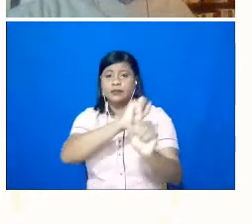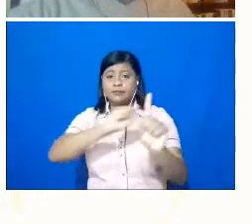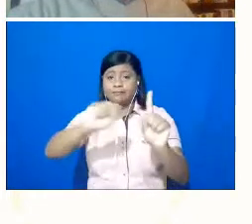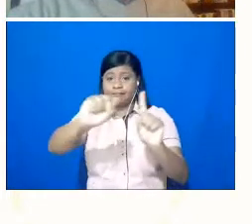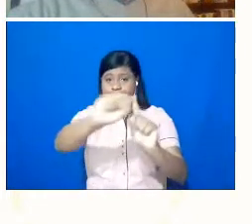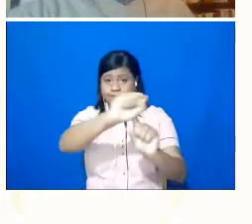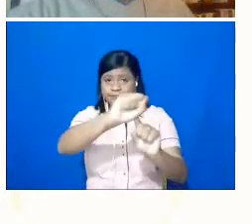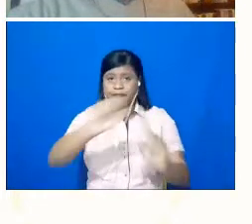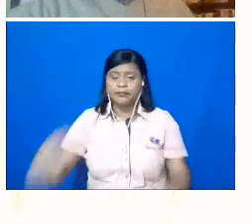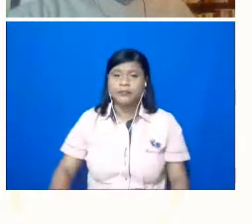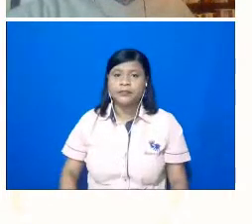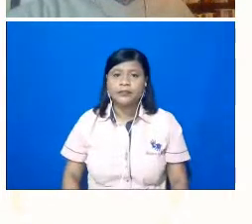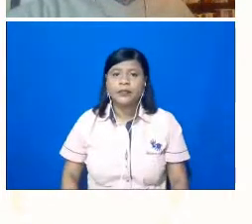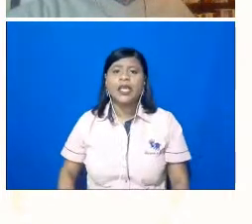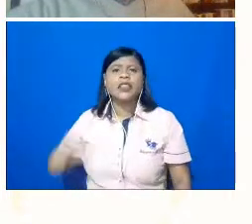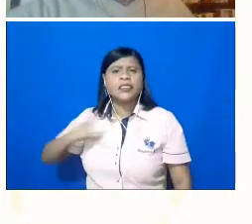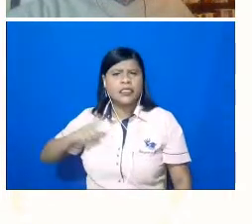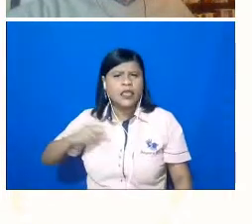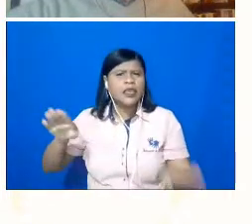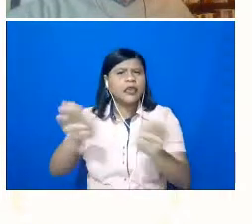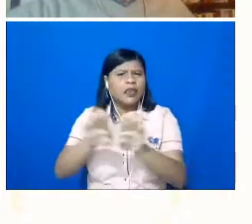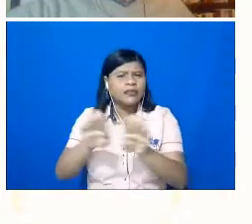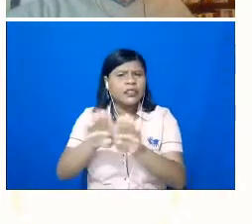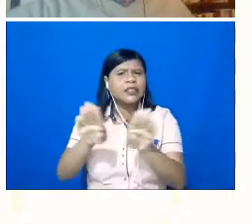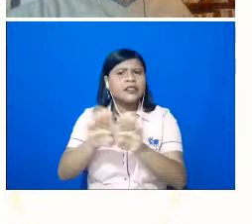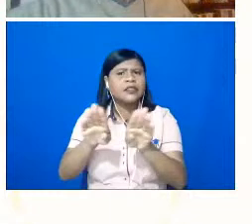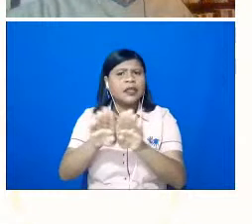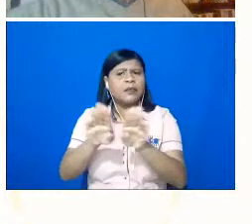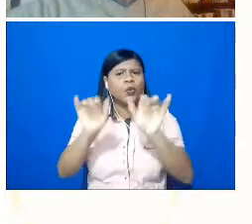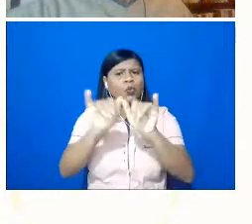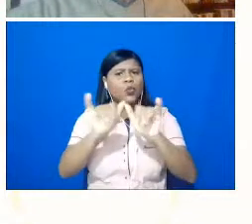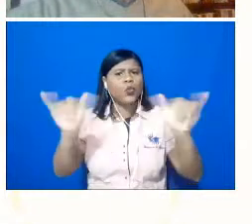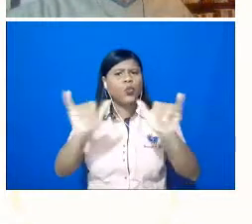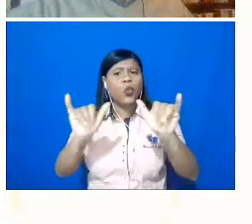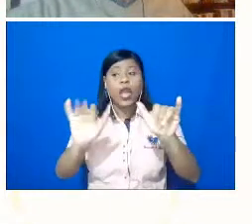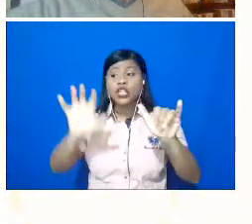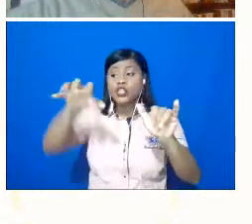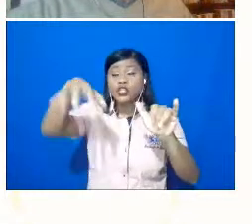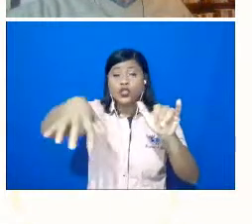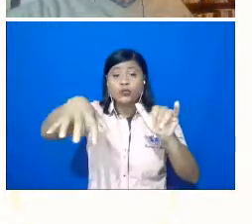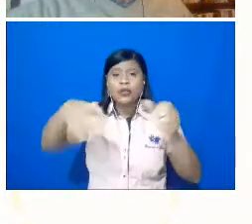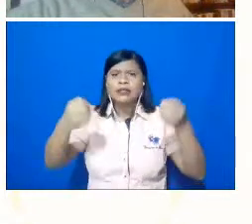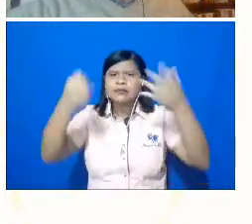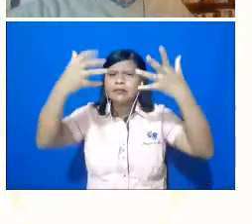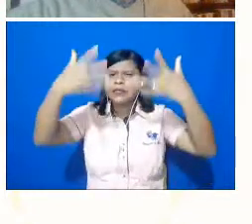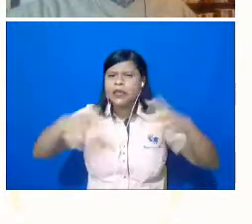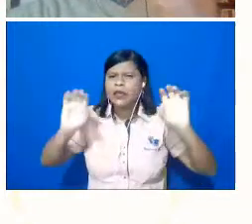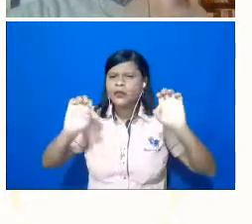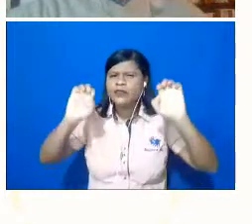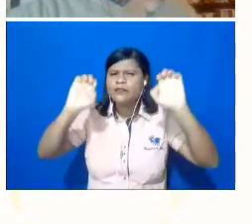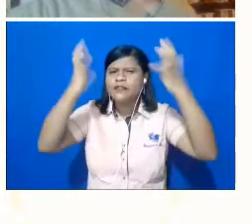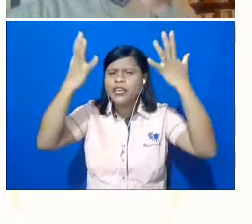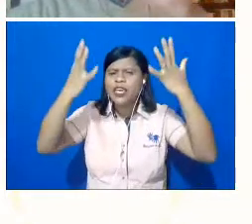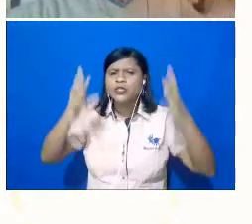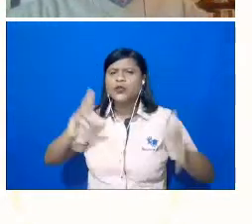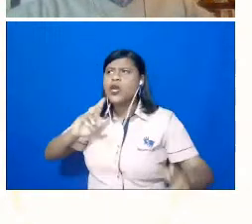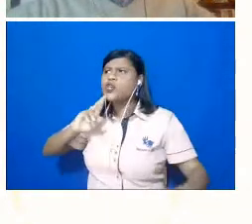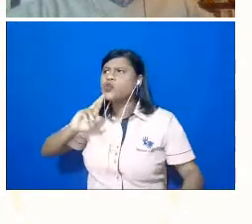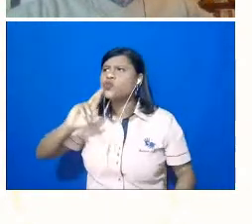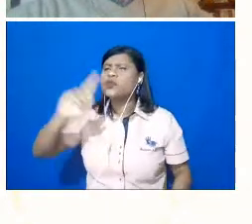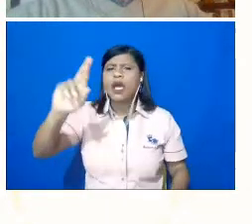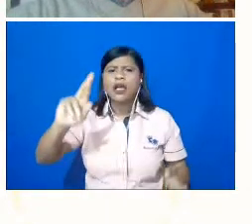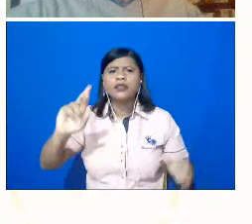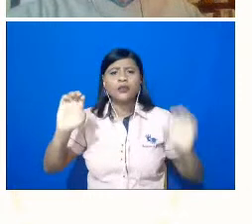teve também uma boa repercussão regional, falando sobre o evento, os principais resultados, então o evento acabou saindo